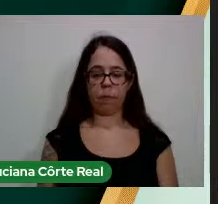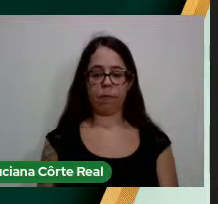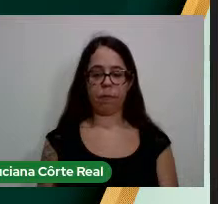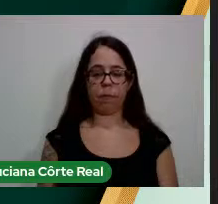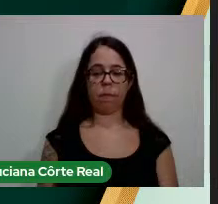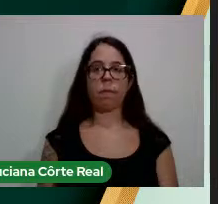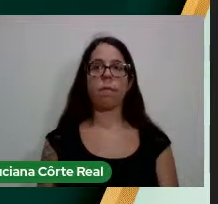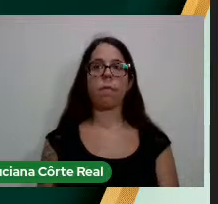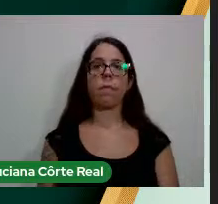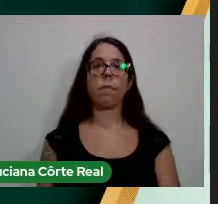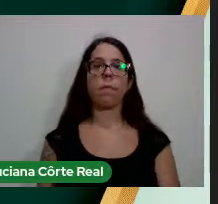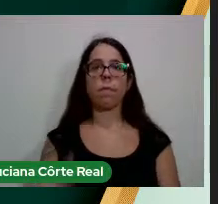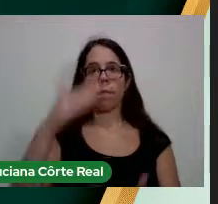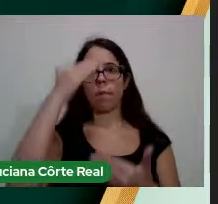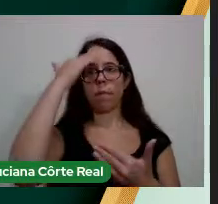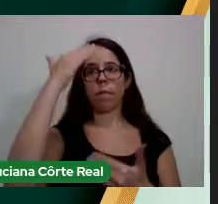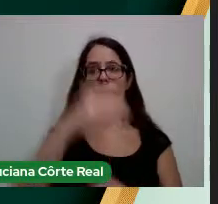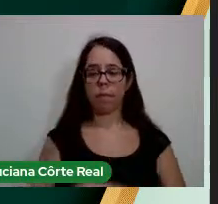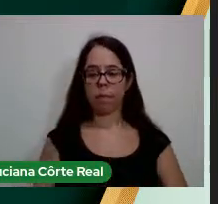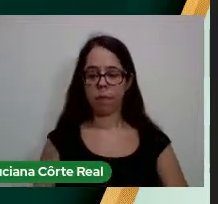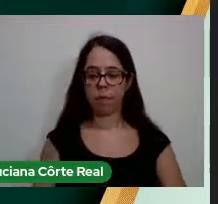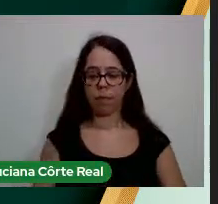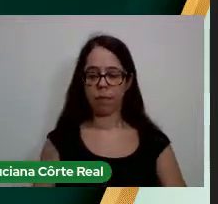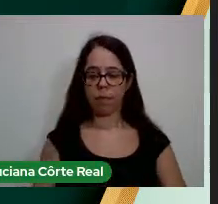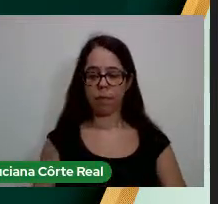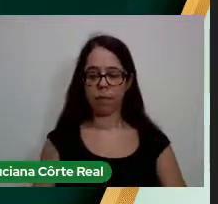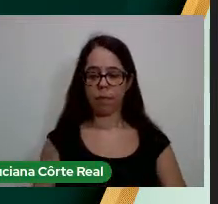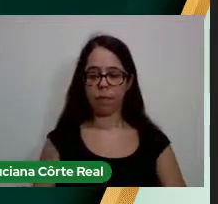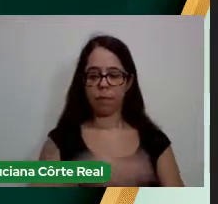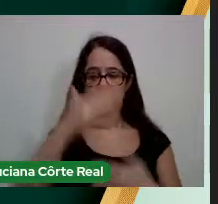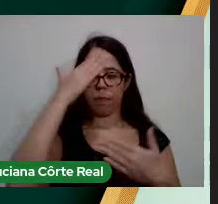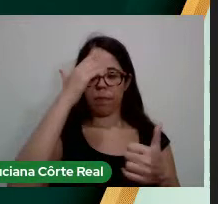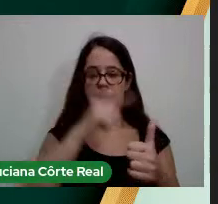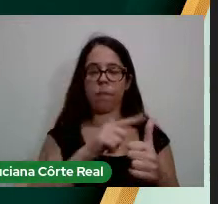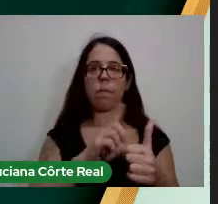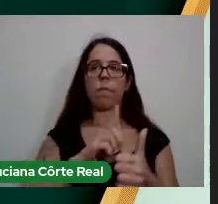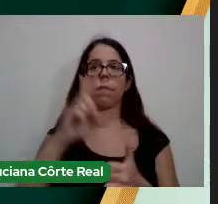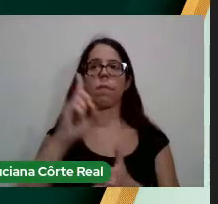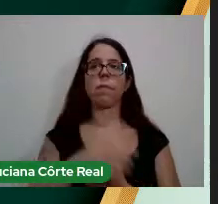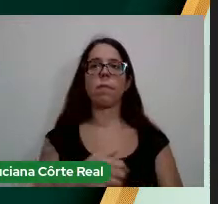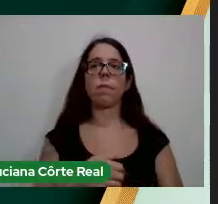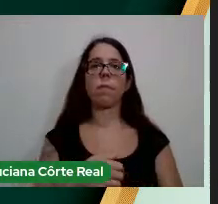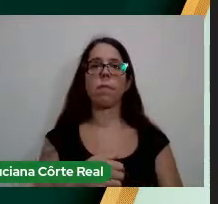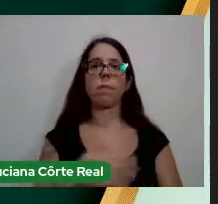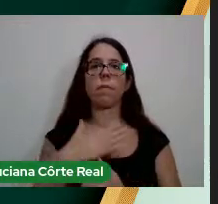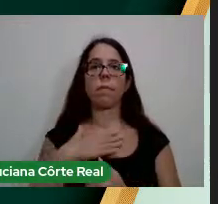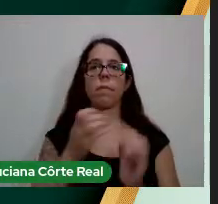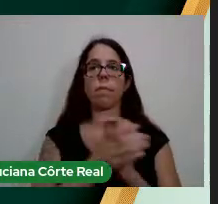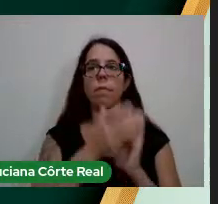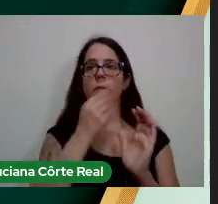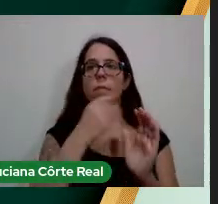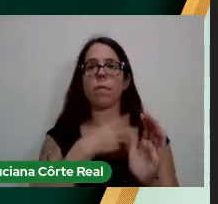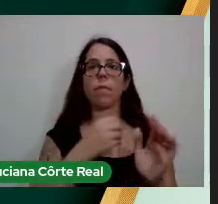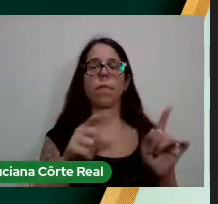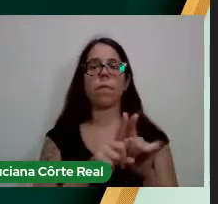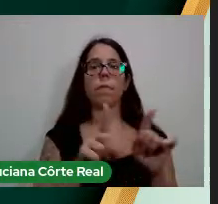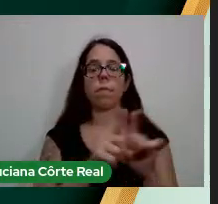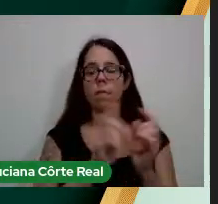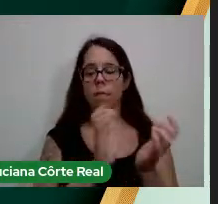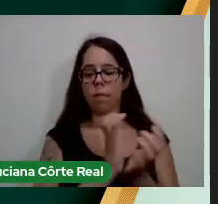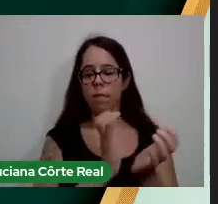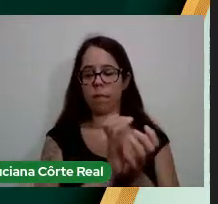Obrigada Agradeço primeiramente A Deus Ao meu esposo A minha filha A meus